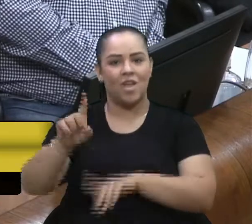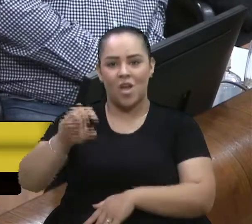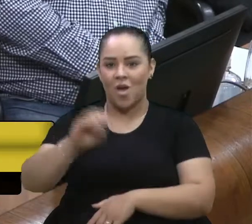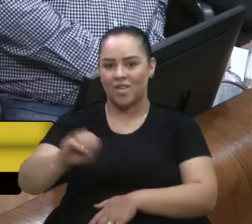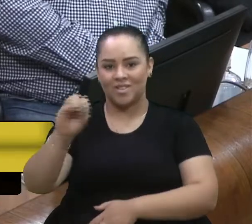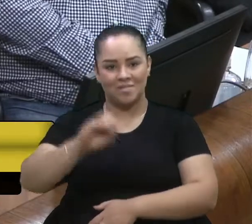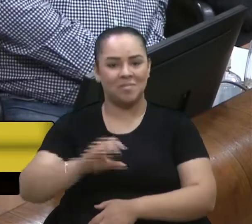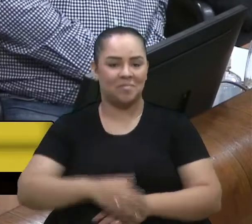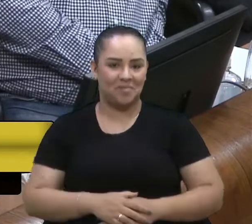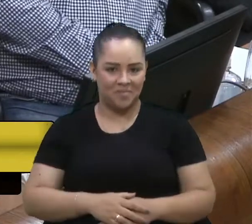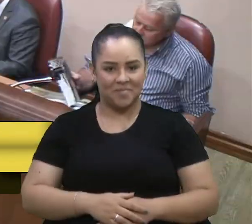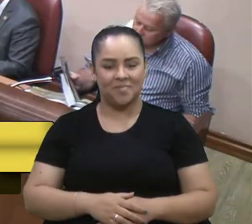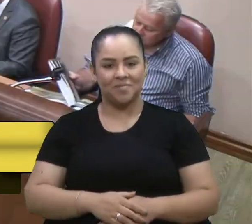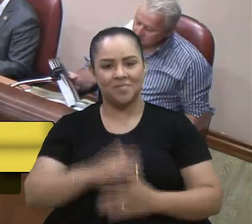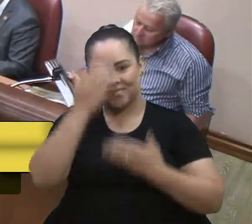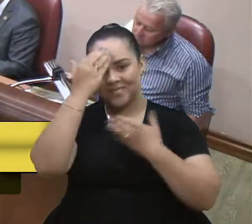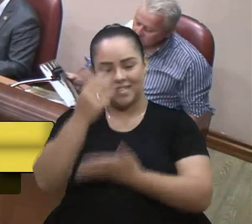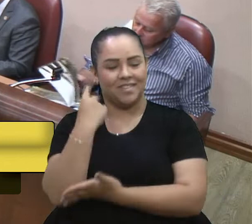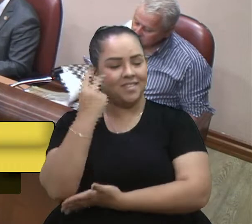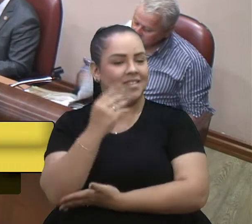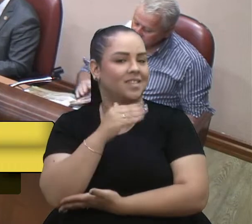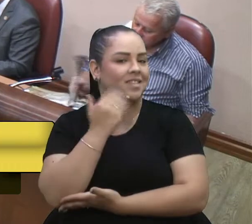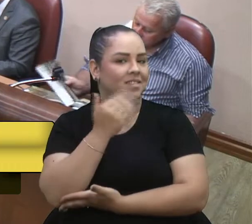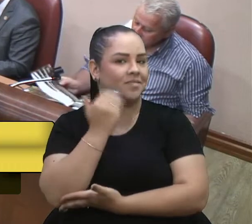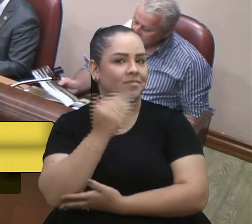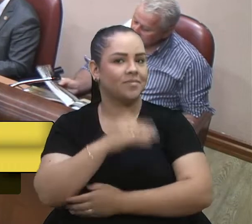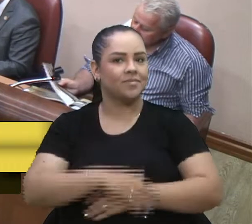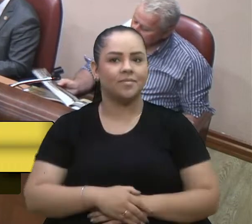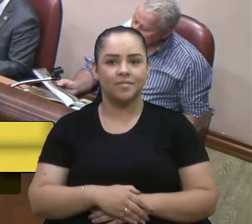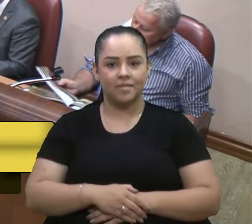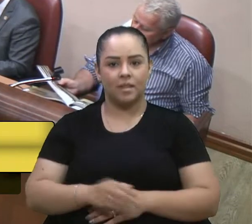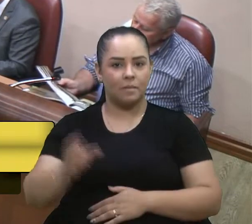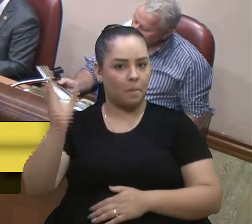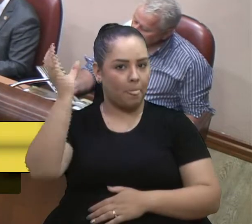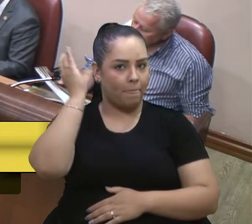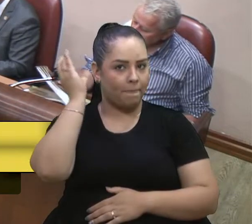Obrigado, vereador Marisol Vereador Cadore